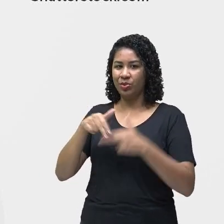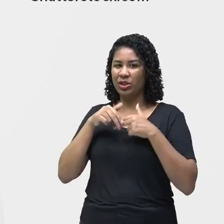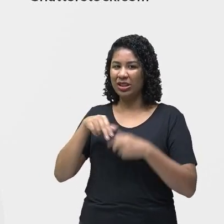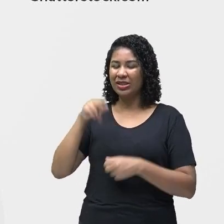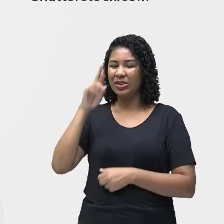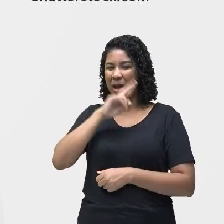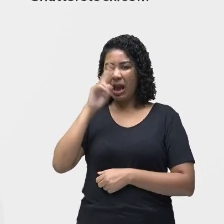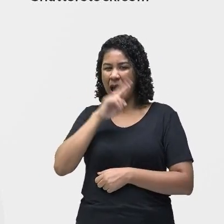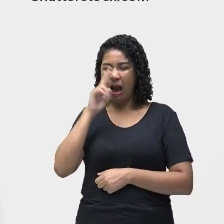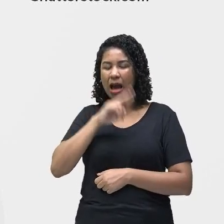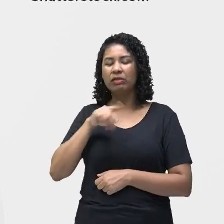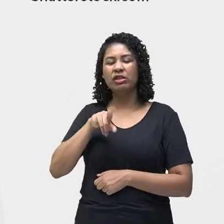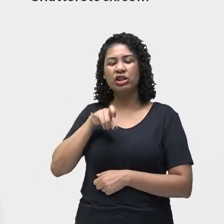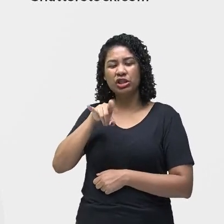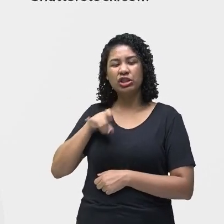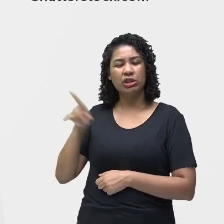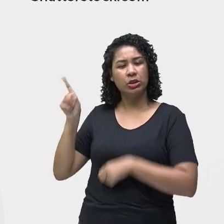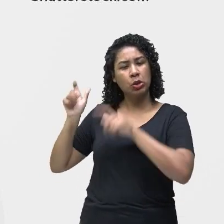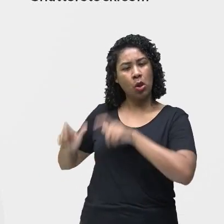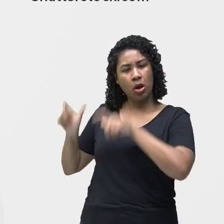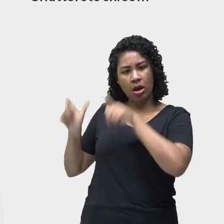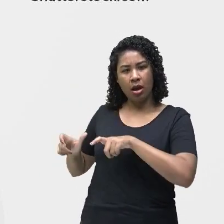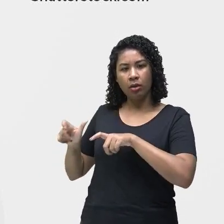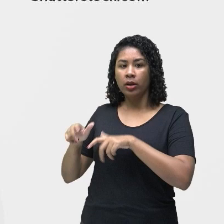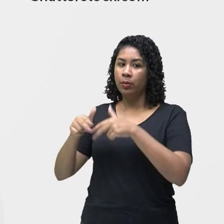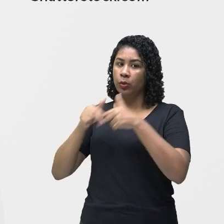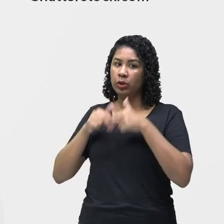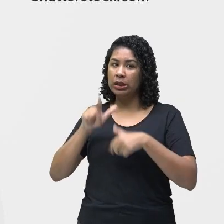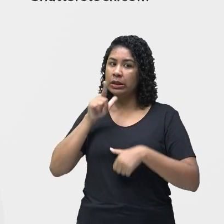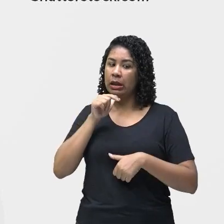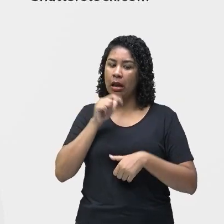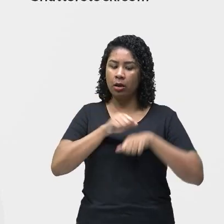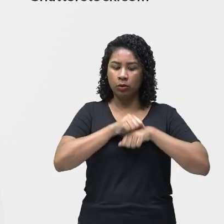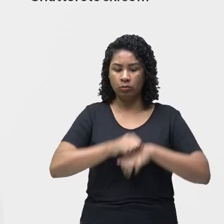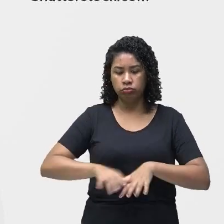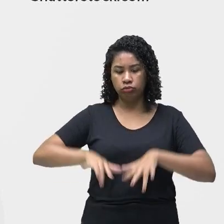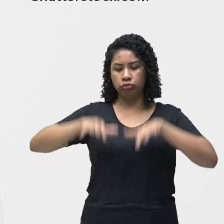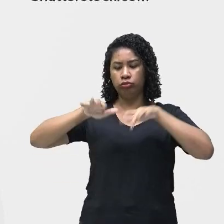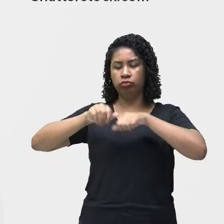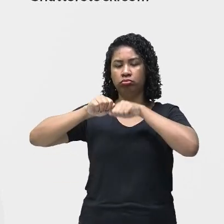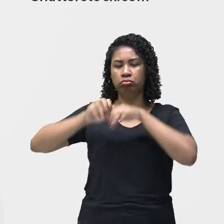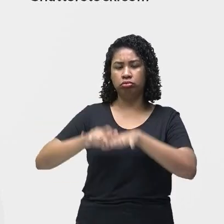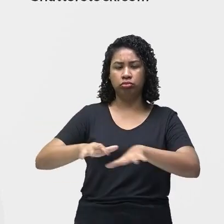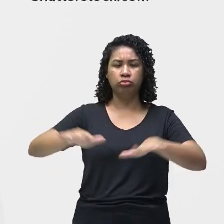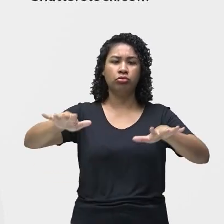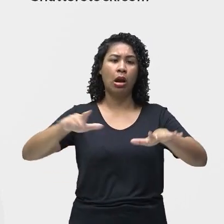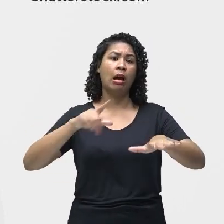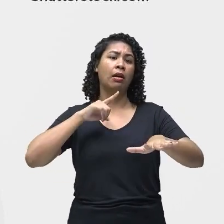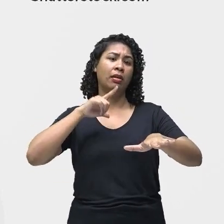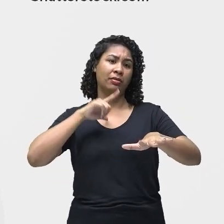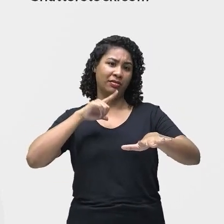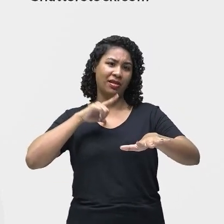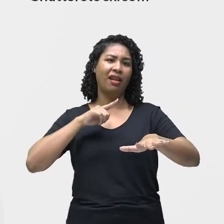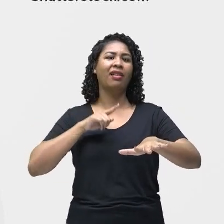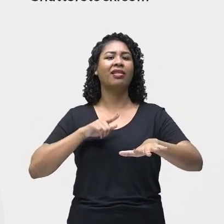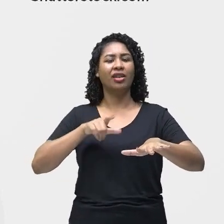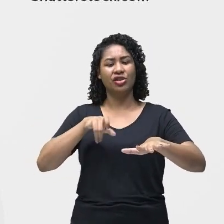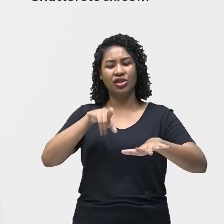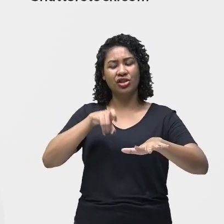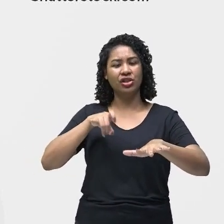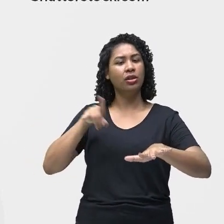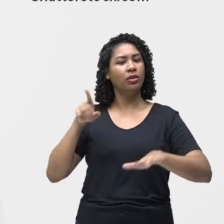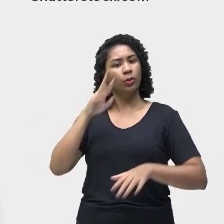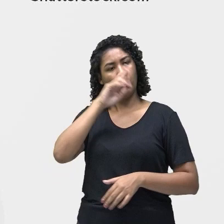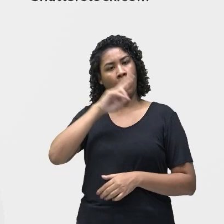xixi. E quando há uma enchente, essa água está contaminada de leptospira. Tá? Porque é uma, né? Traz toda a